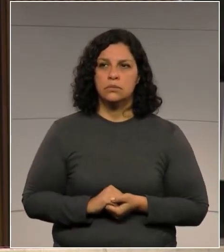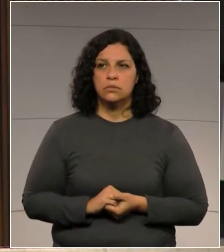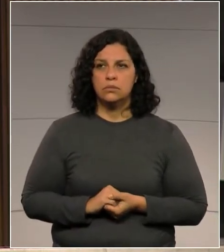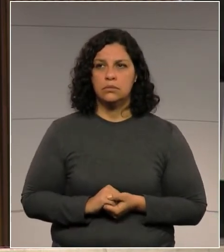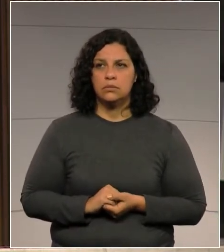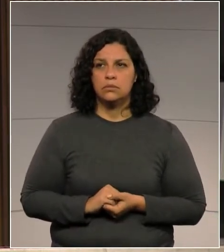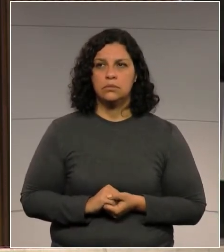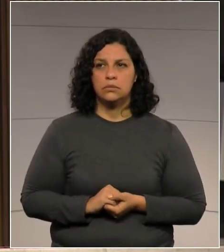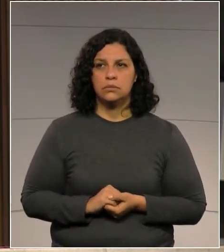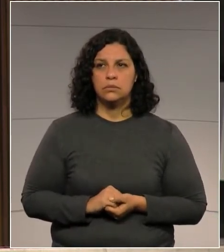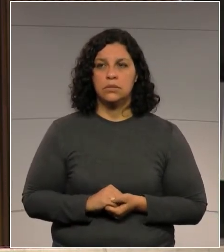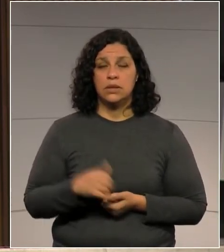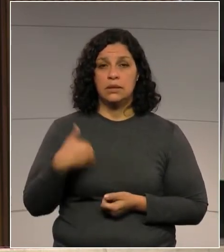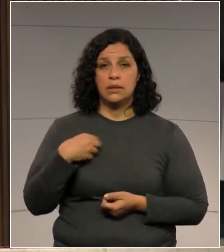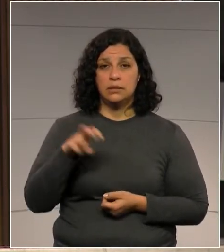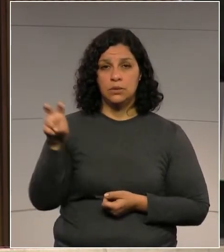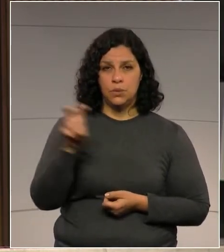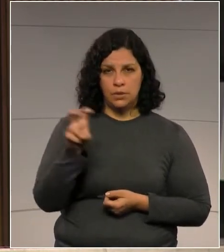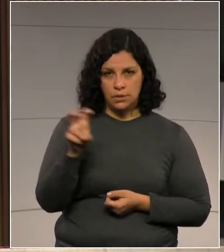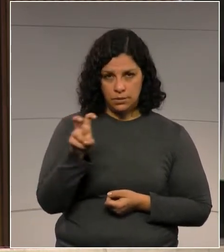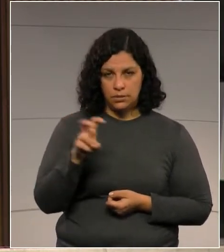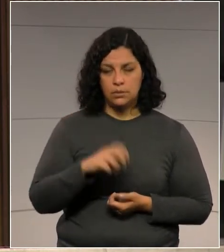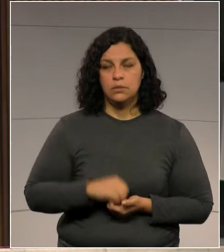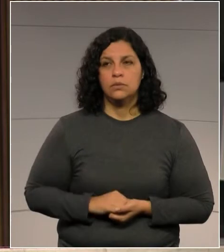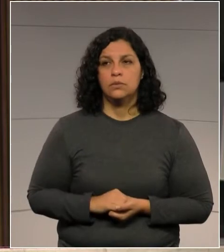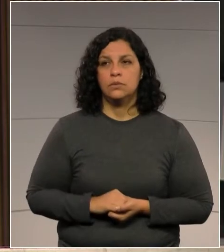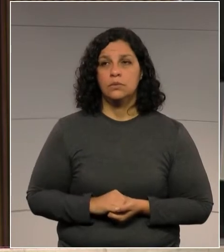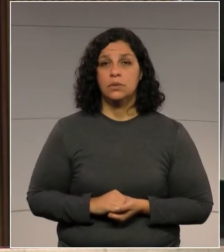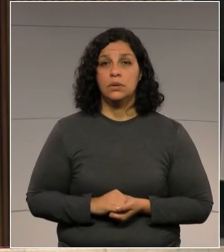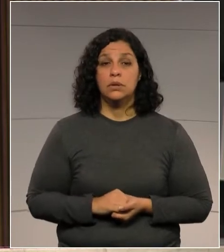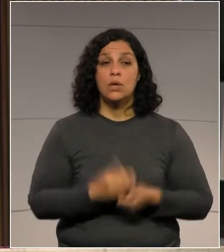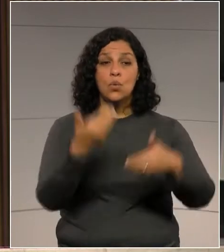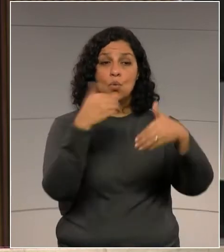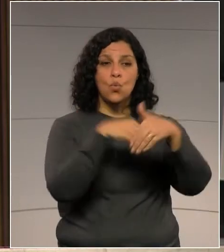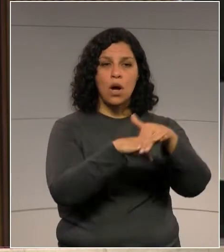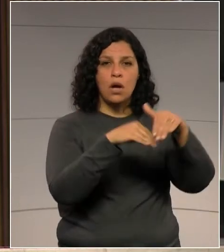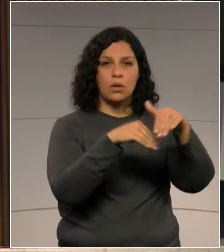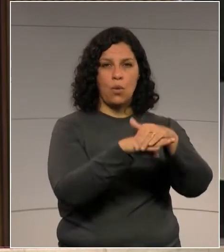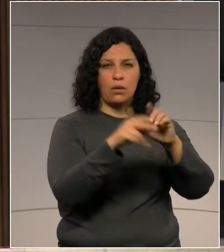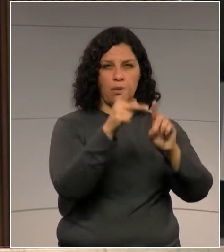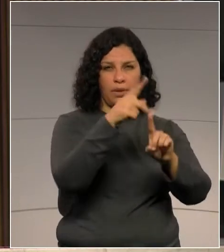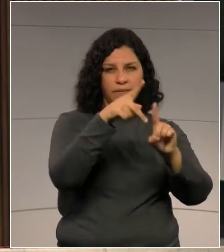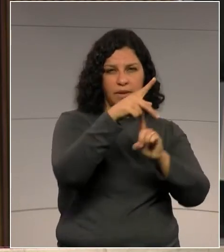com 55 anos de idade e 35 de contribuição.